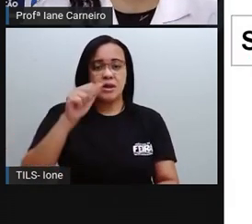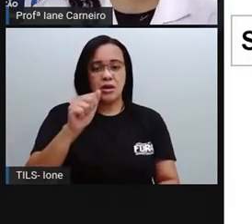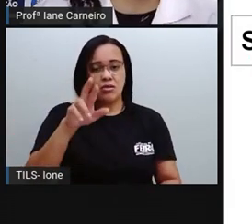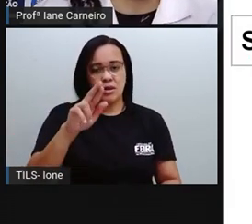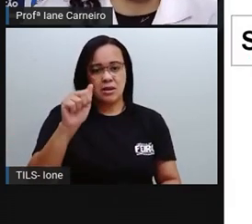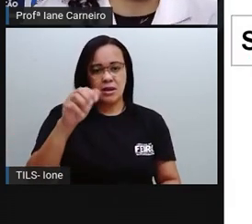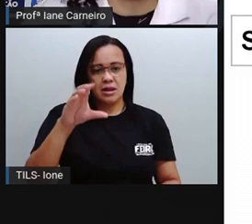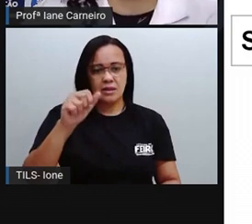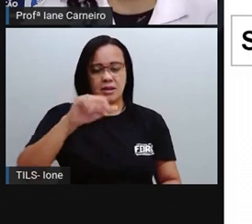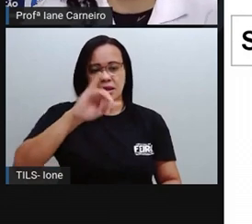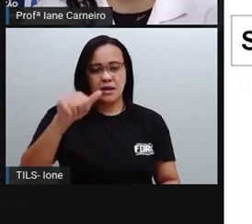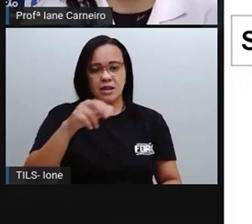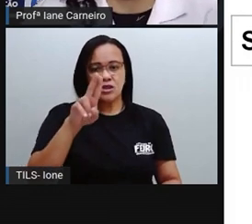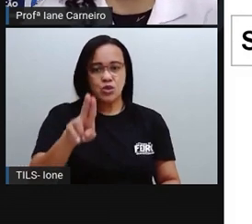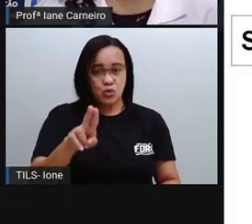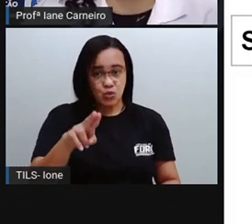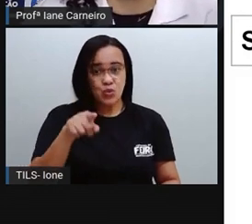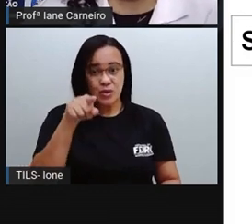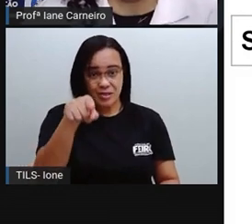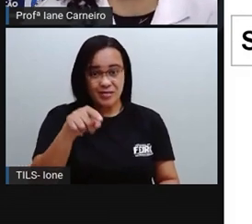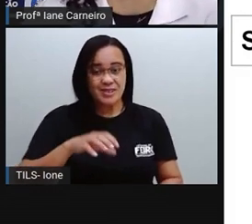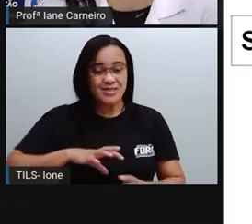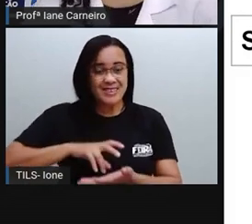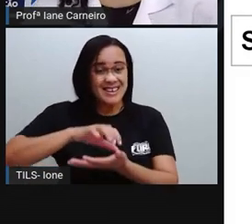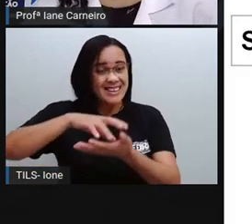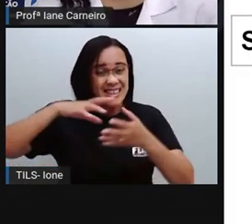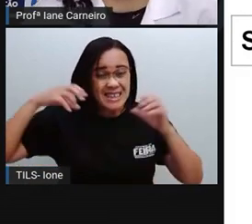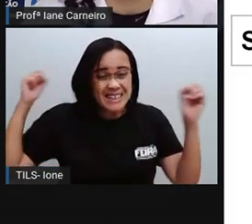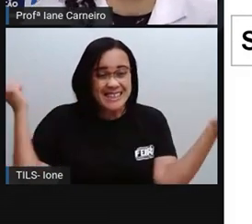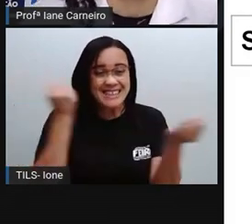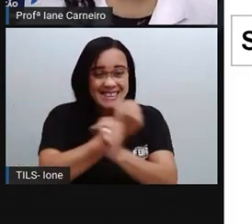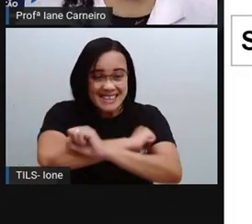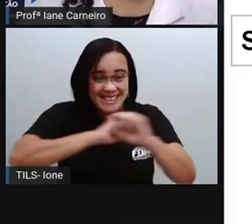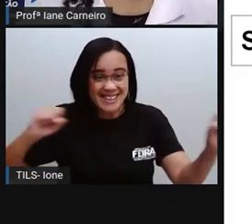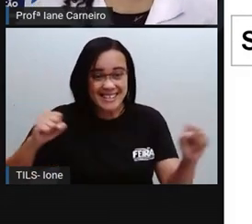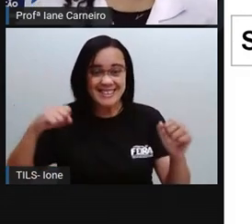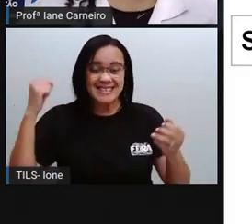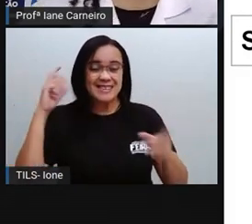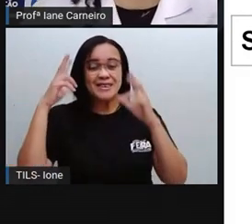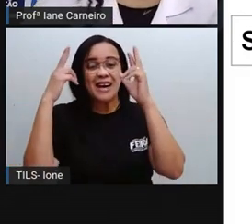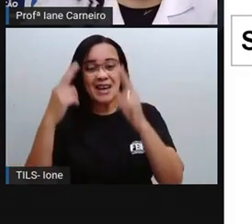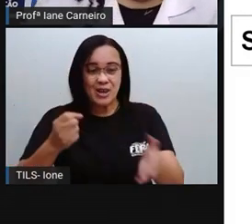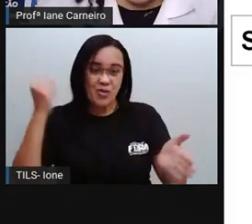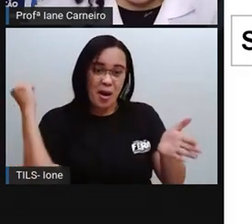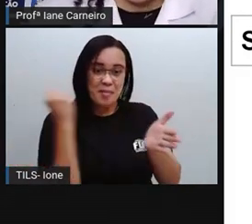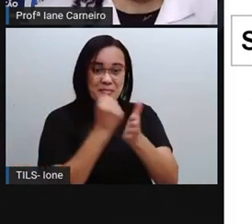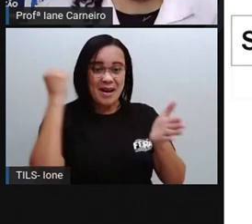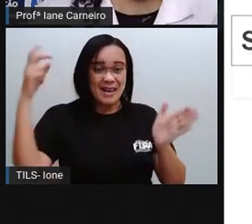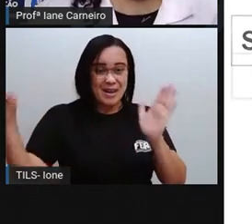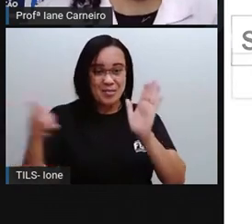E aqui tem esse... Lá em Aracaju tem esse caranguejo enorme, né? Que é um marco lá de Aracaju.